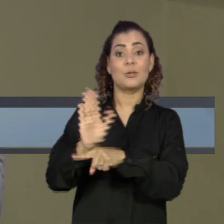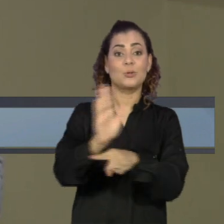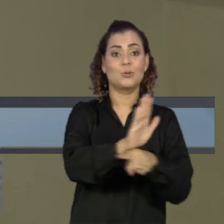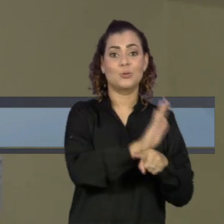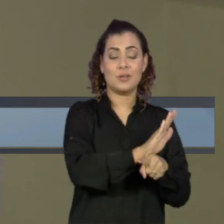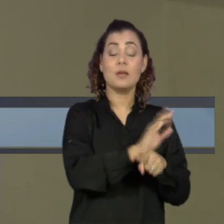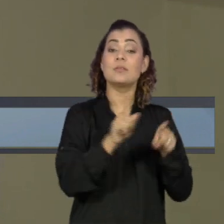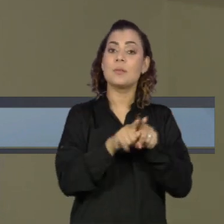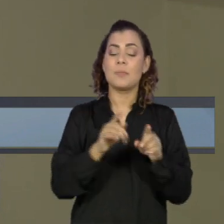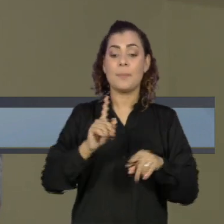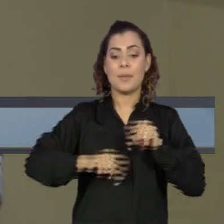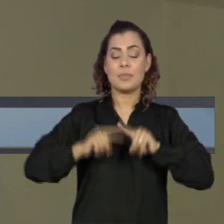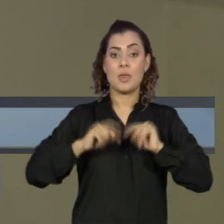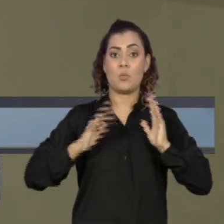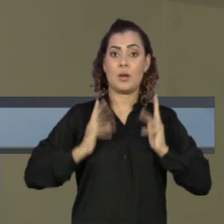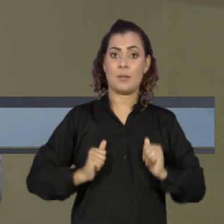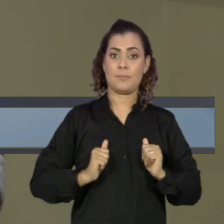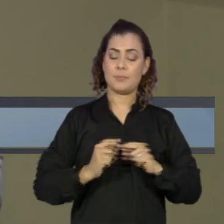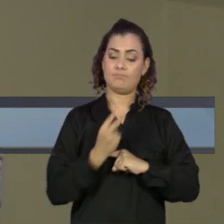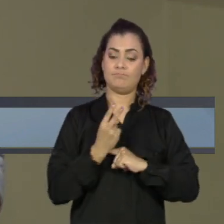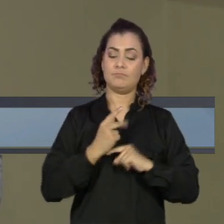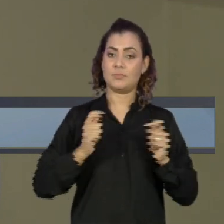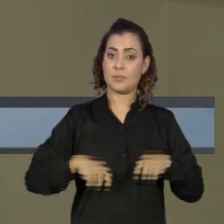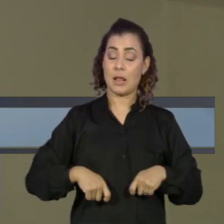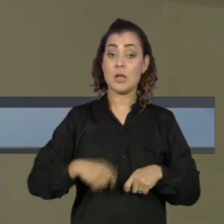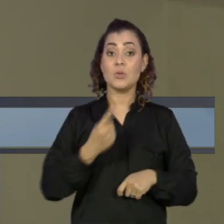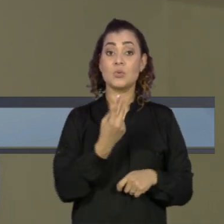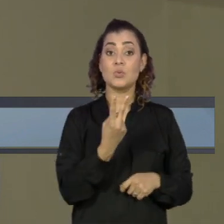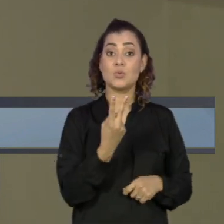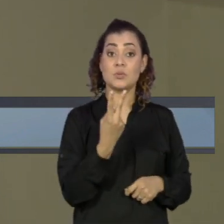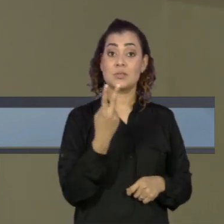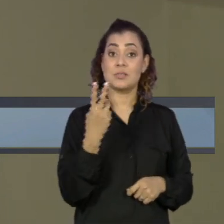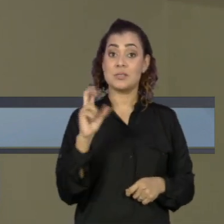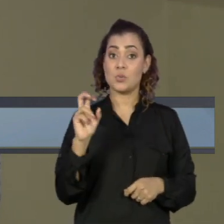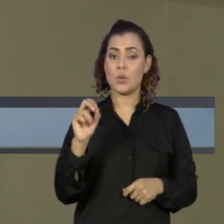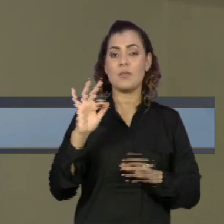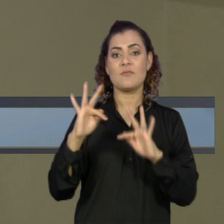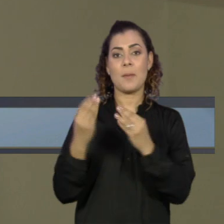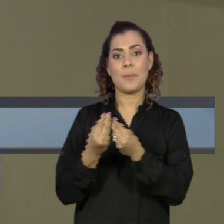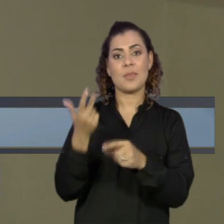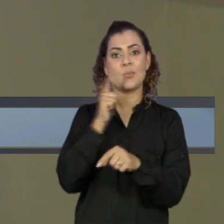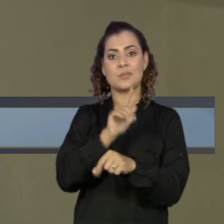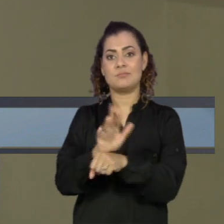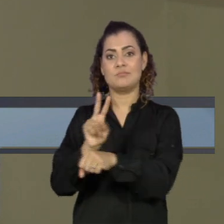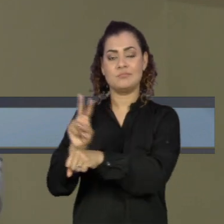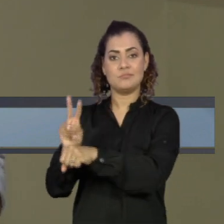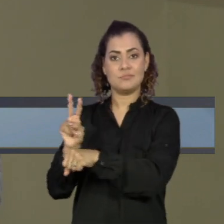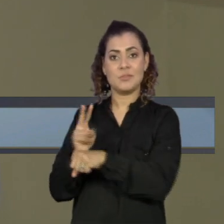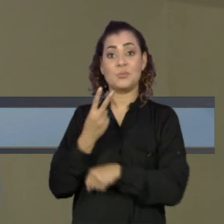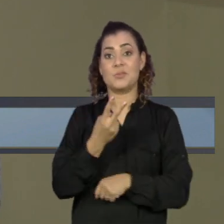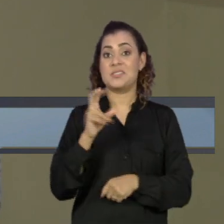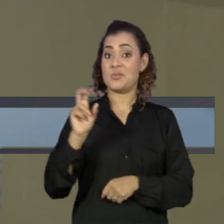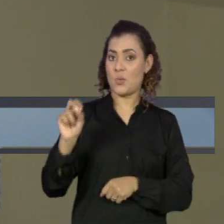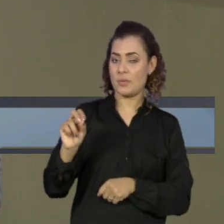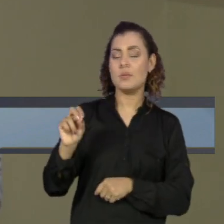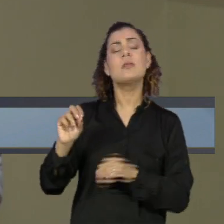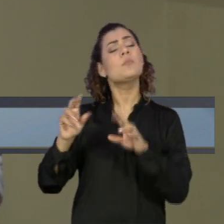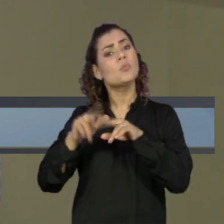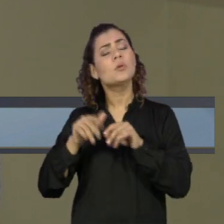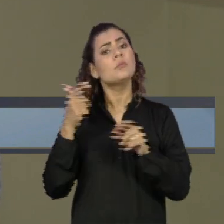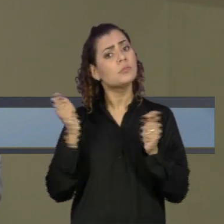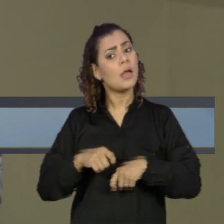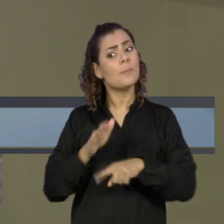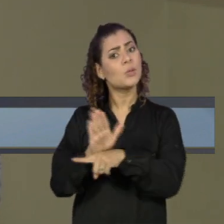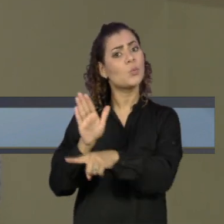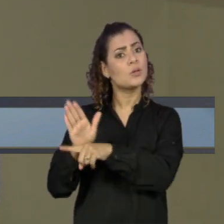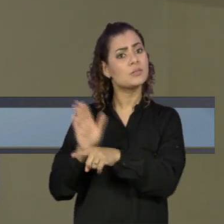de kits com itens de limpeza e higiene. 250 famílias vão ser beneficiadas. Ainda é possível fazer uma doação para ajudar na